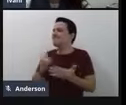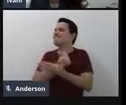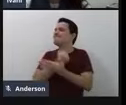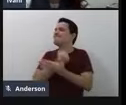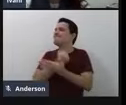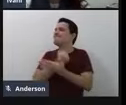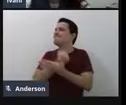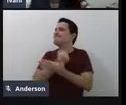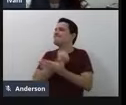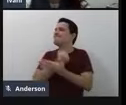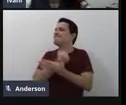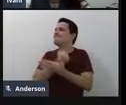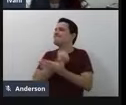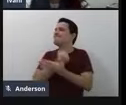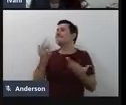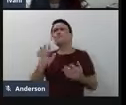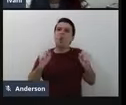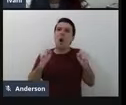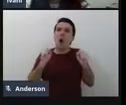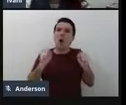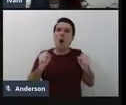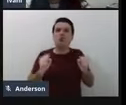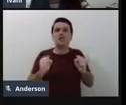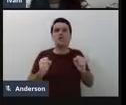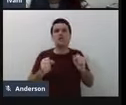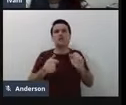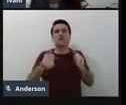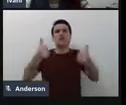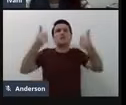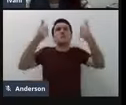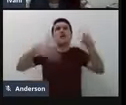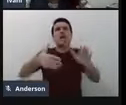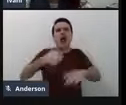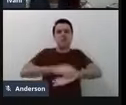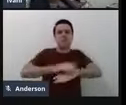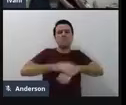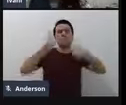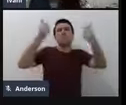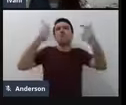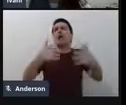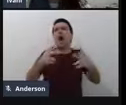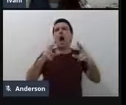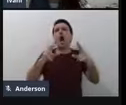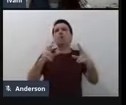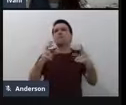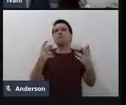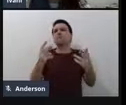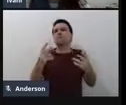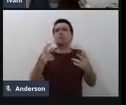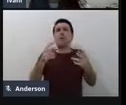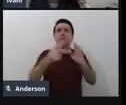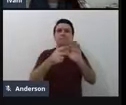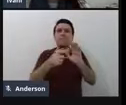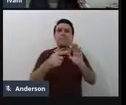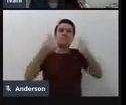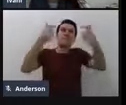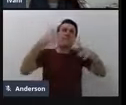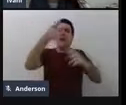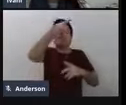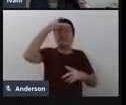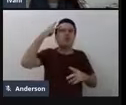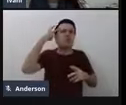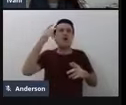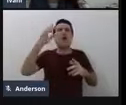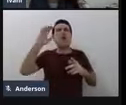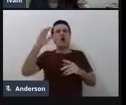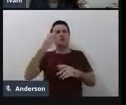e deve tratar sobre tecnologia assistiva no contexto escolar, de forma a fazer com que as pessoas possam refletir sobre essas